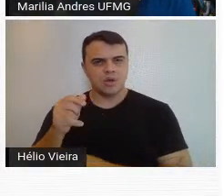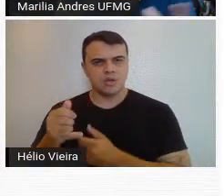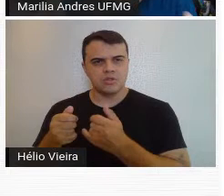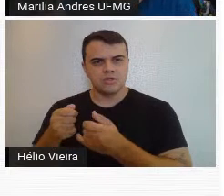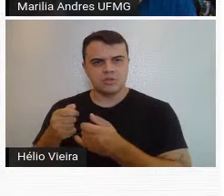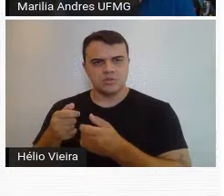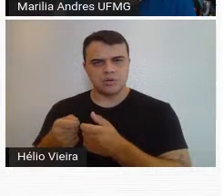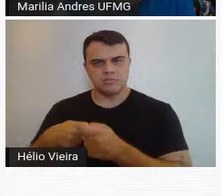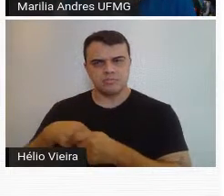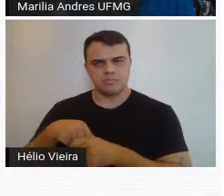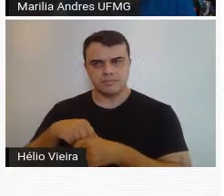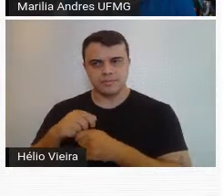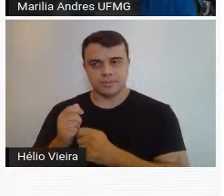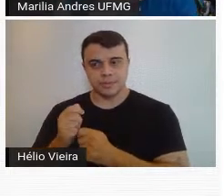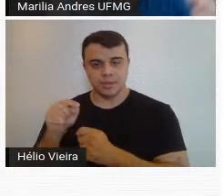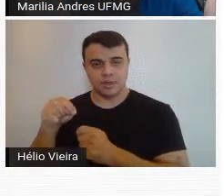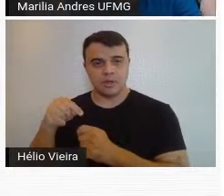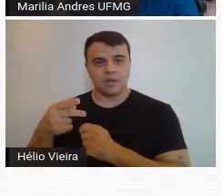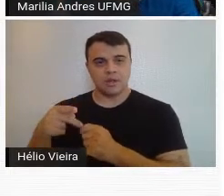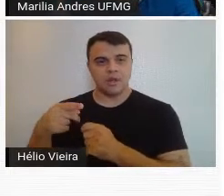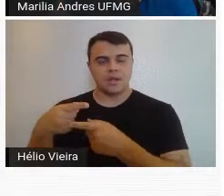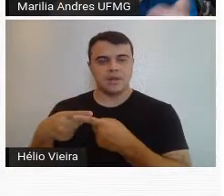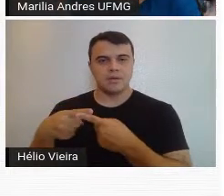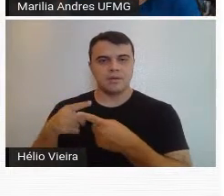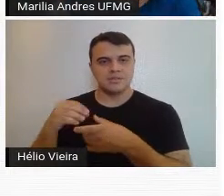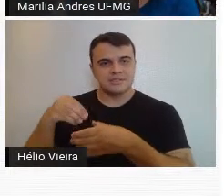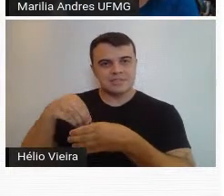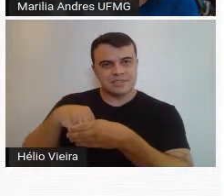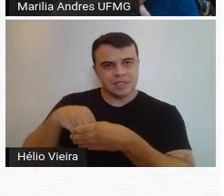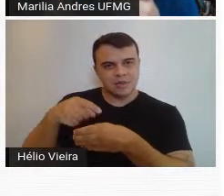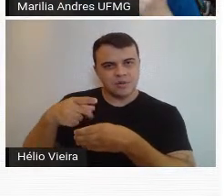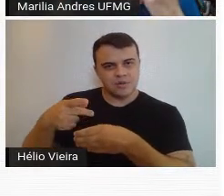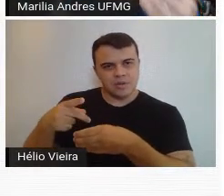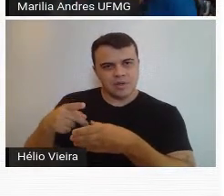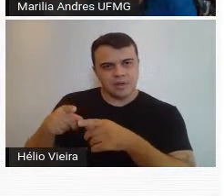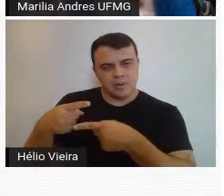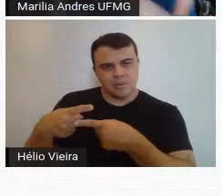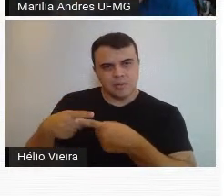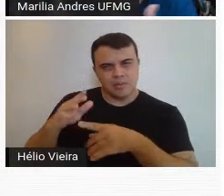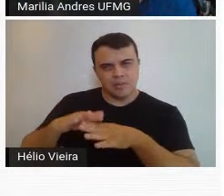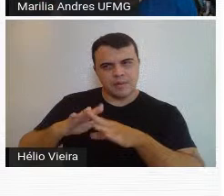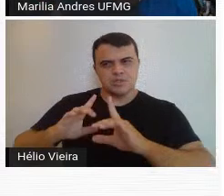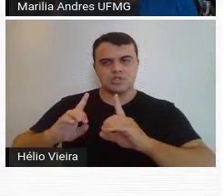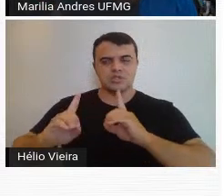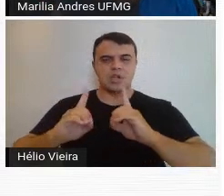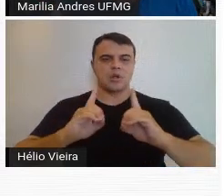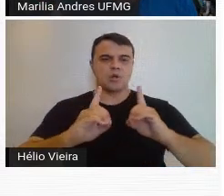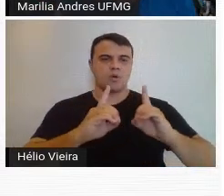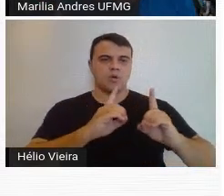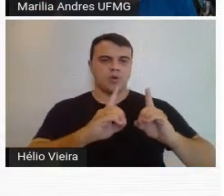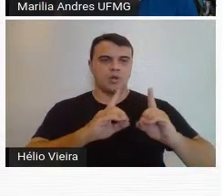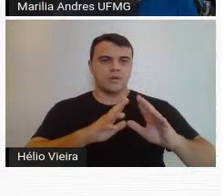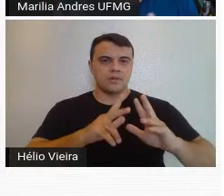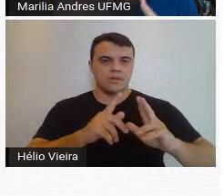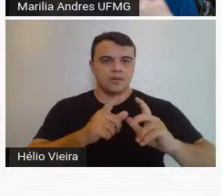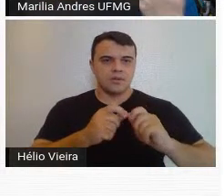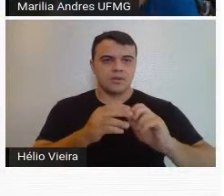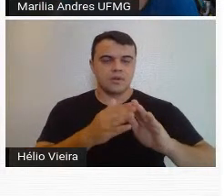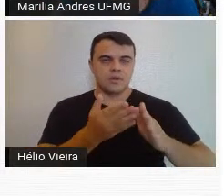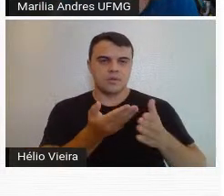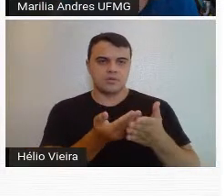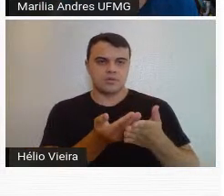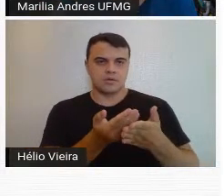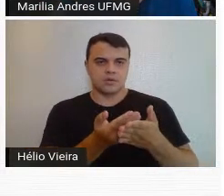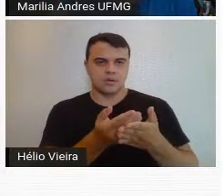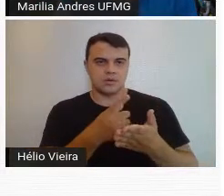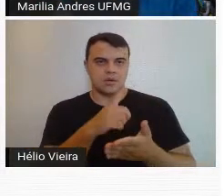Cassino, também um projeto de Niemeyer, mais dentro da linha funcionalista, mais dialogando com toda aquela escola do